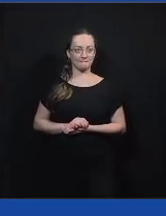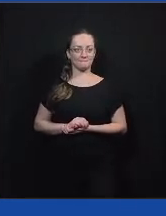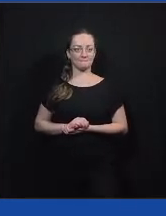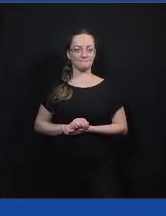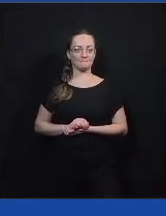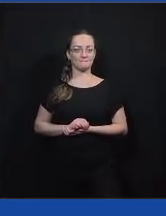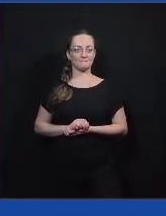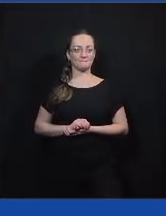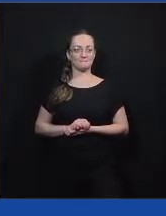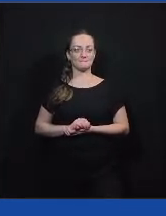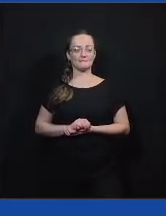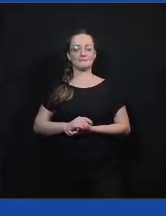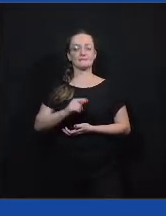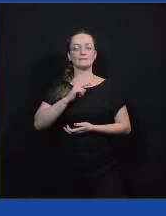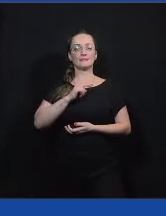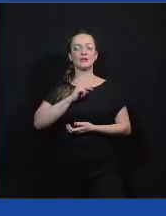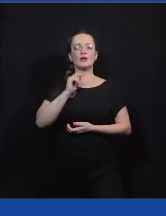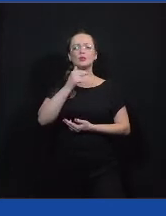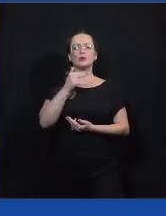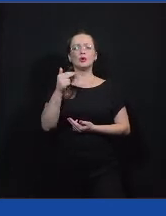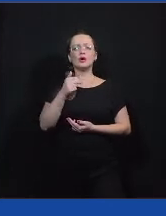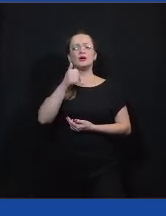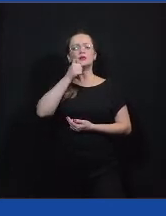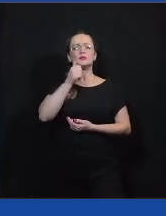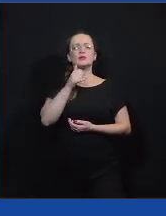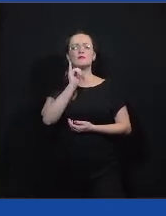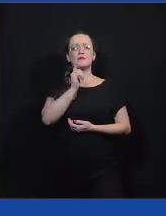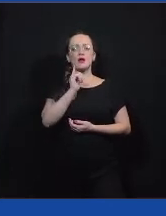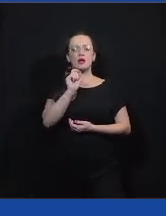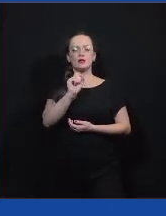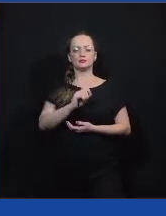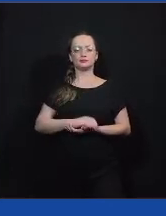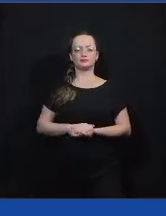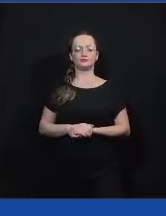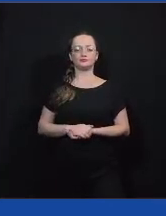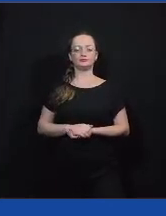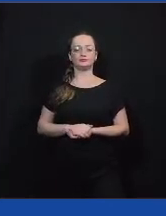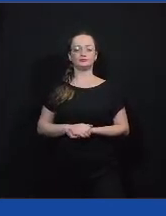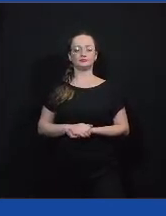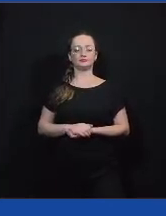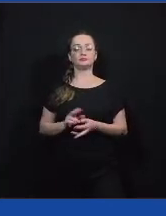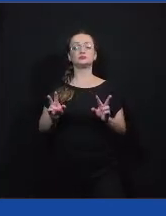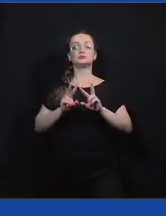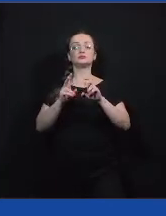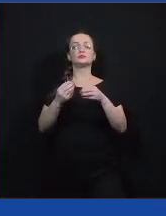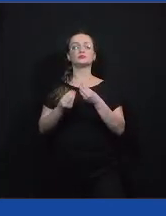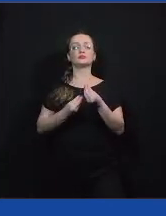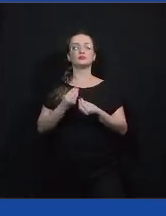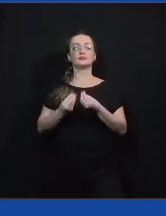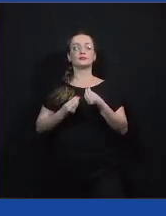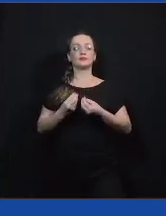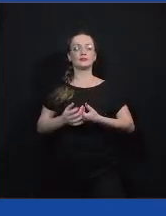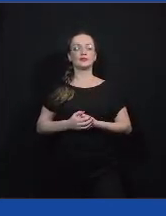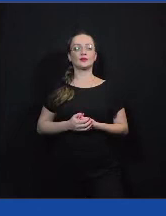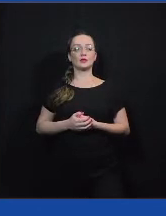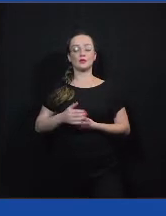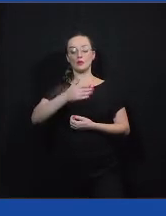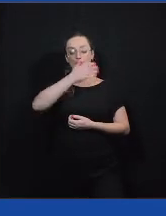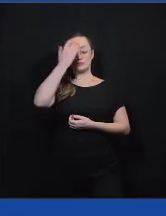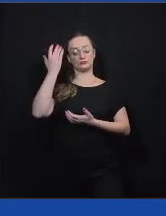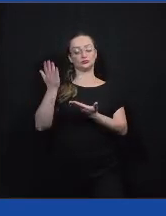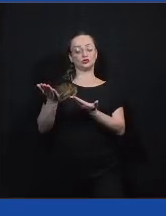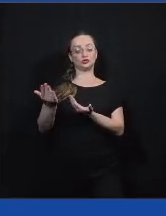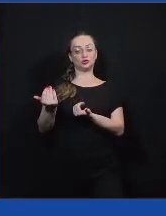Tem uma questão que as meninas falaram. É... É... como o jovem, ele